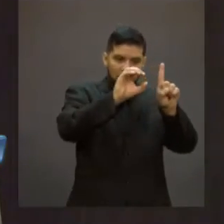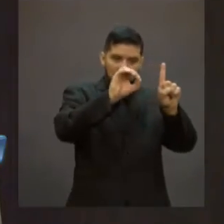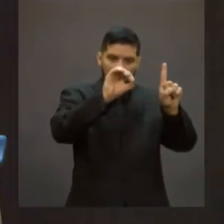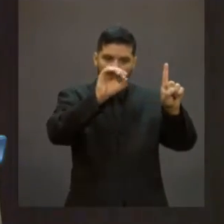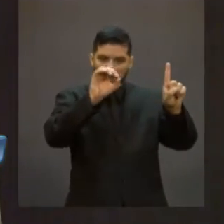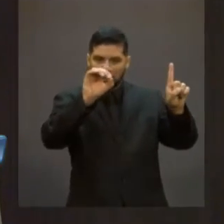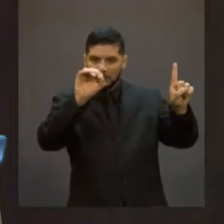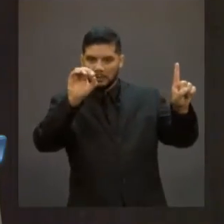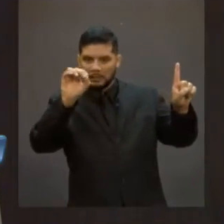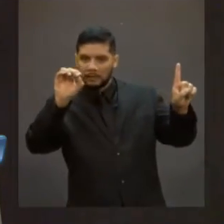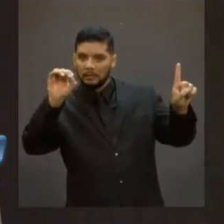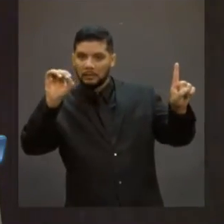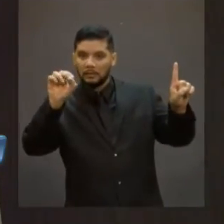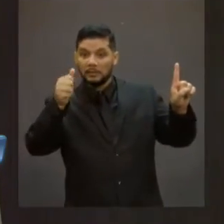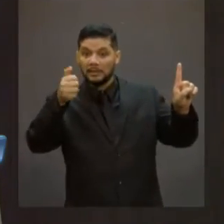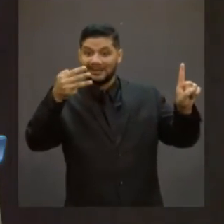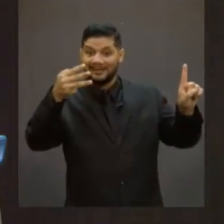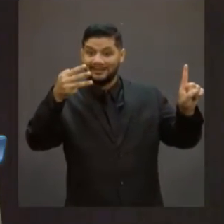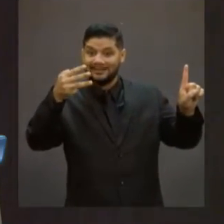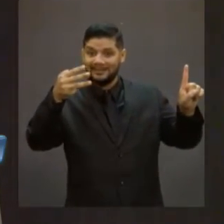Um trilhão de reais.